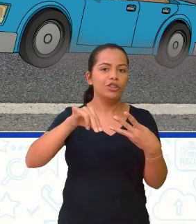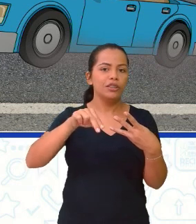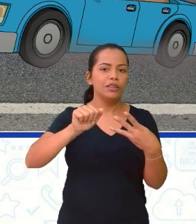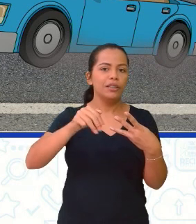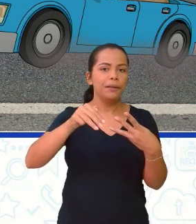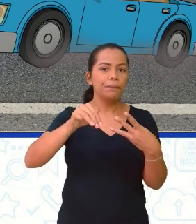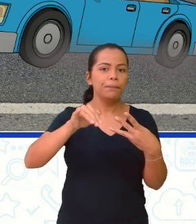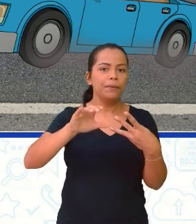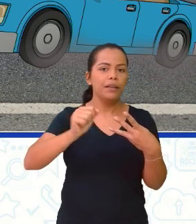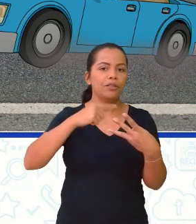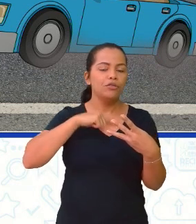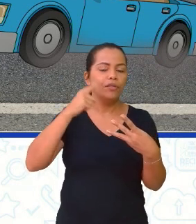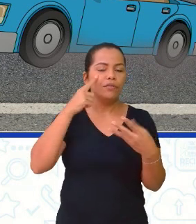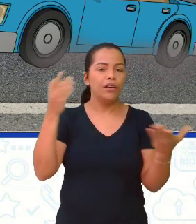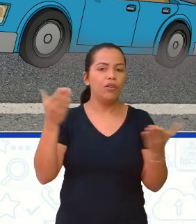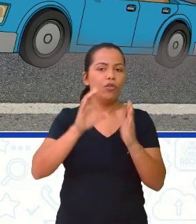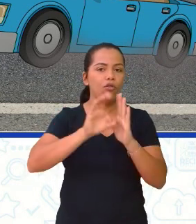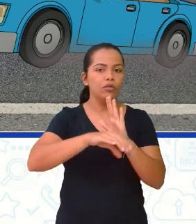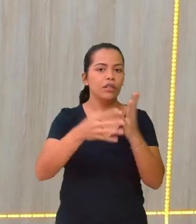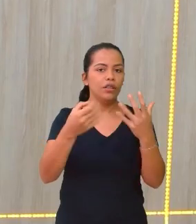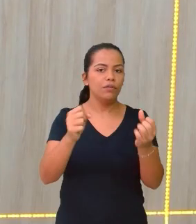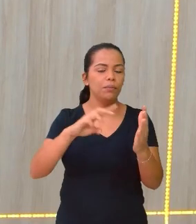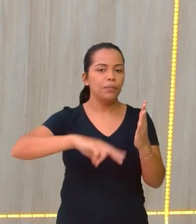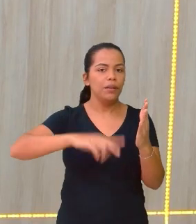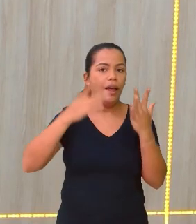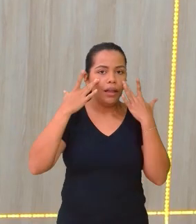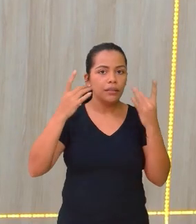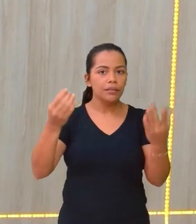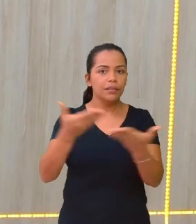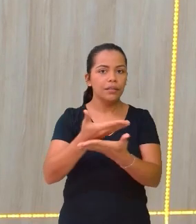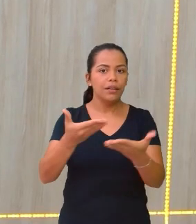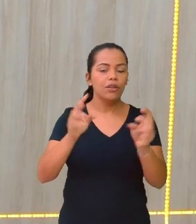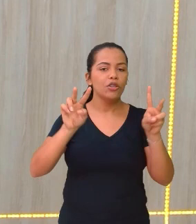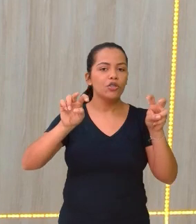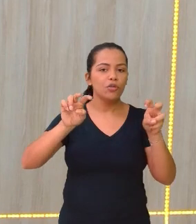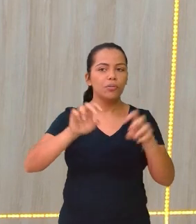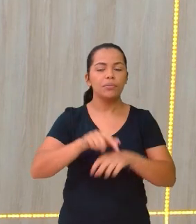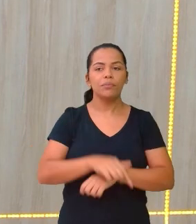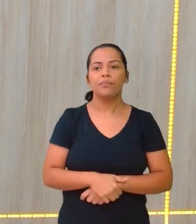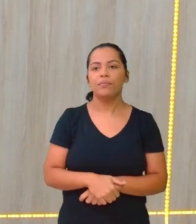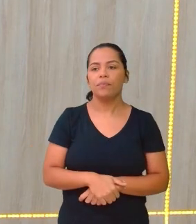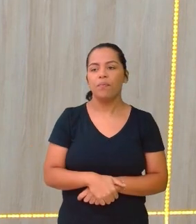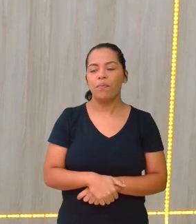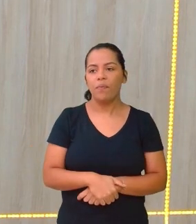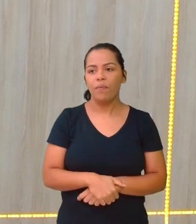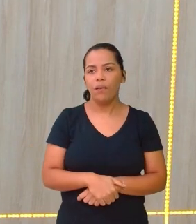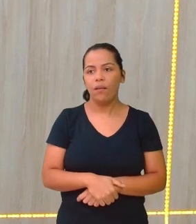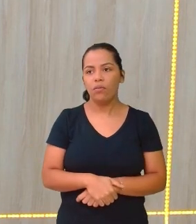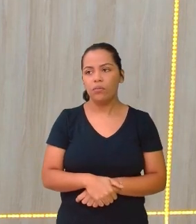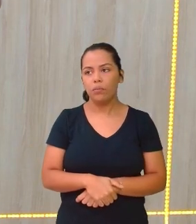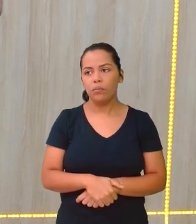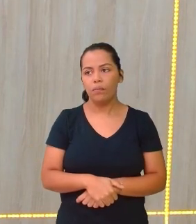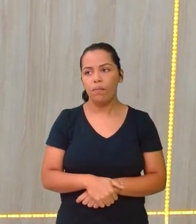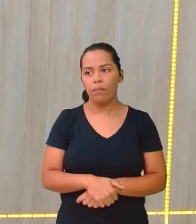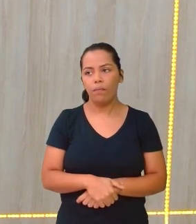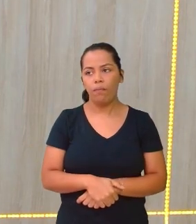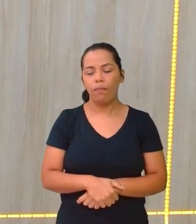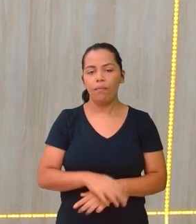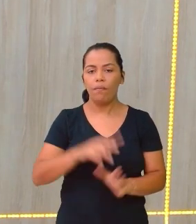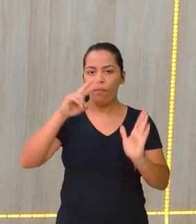nesse conceito. Vamos ver comigo? Prestem atenção em relação a isso. Leiam comigo essa